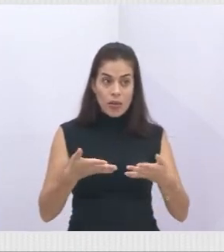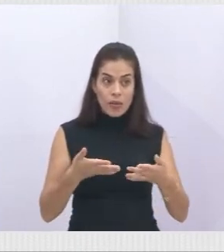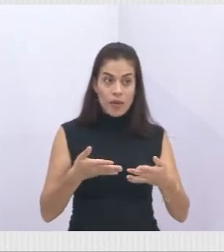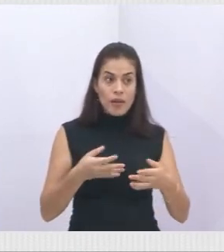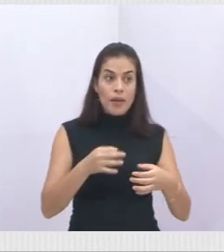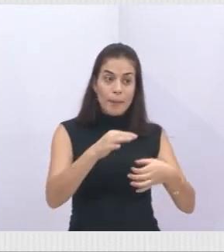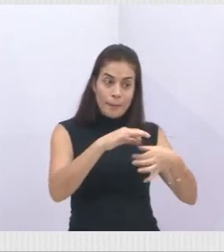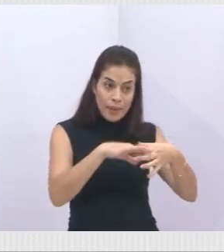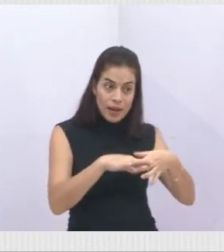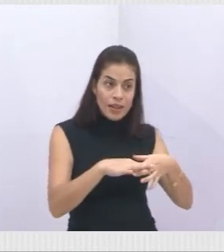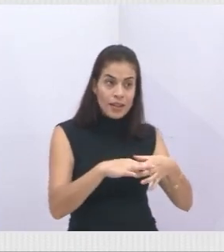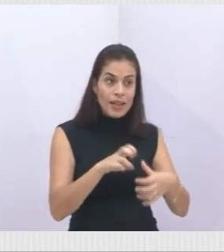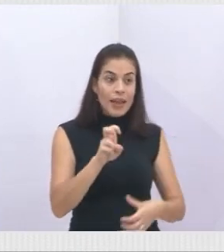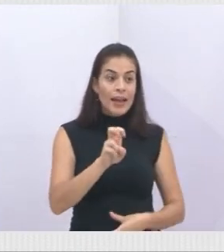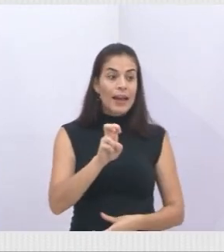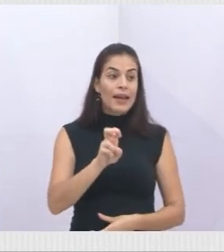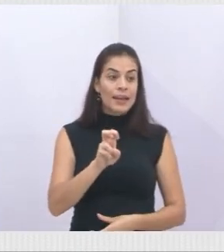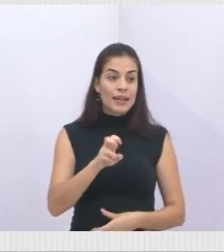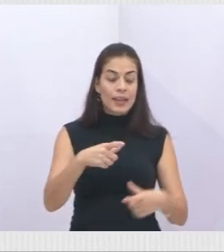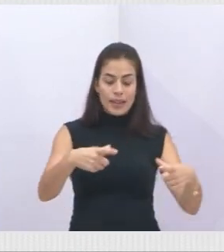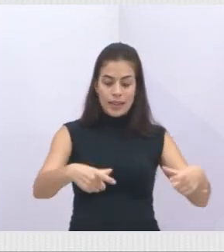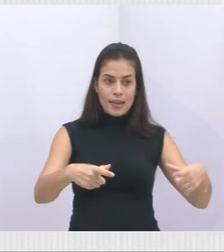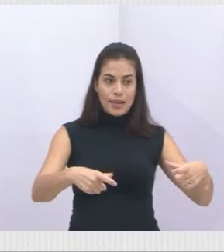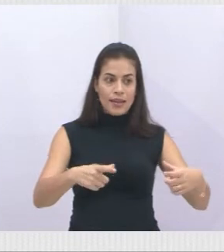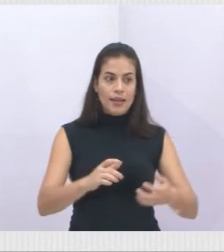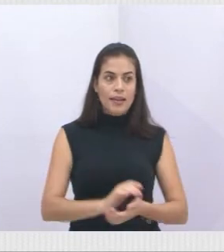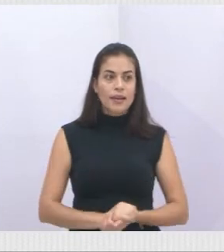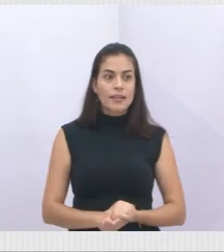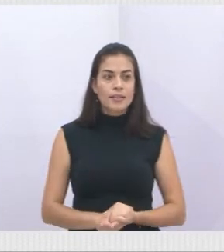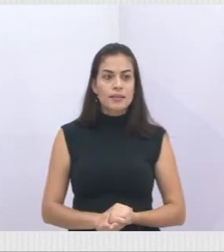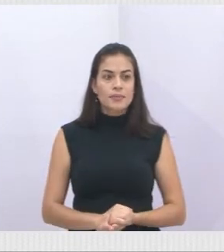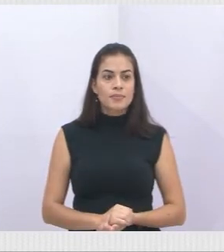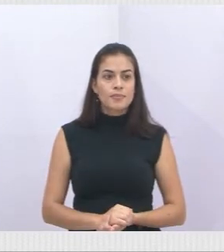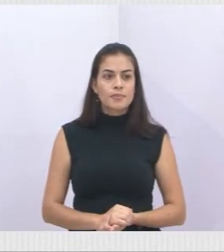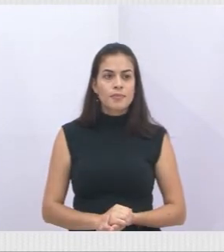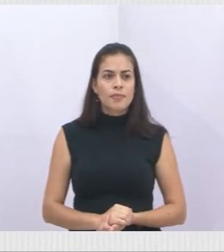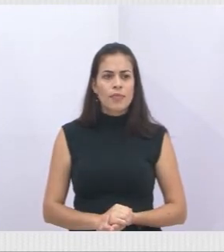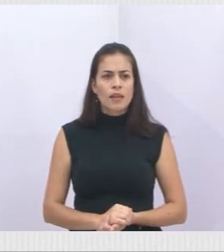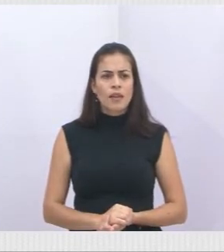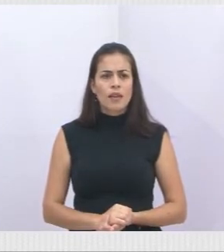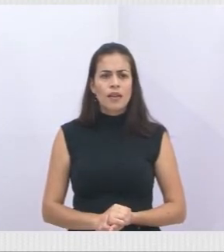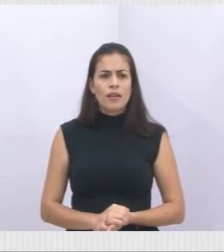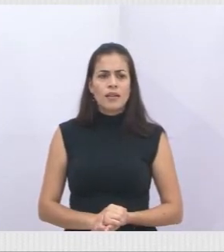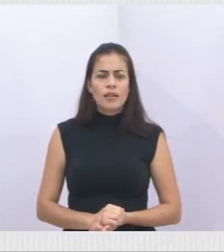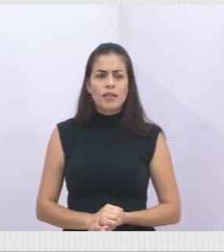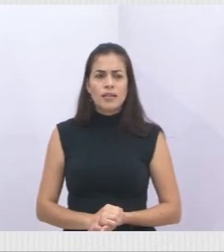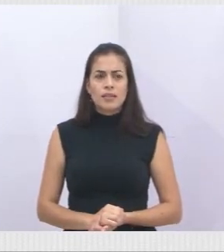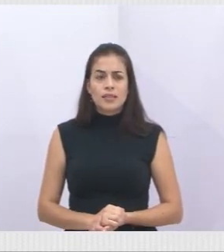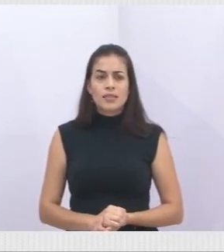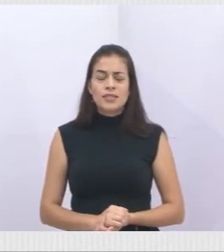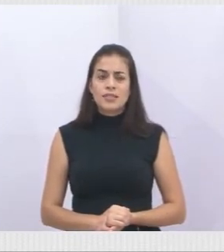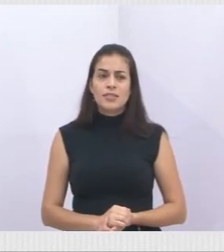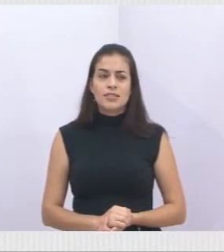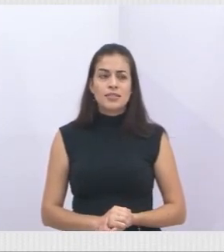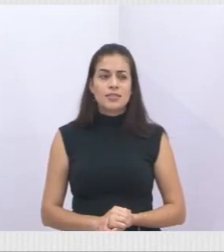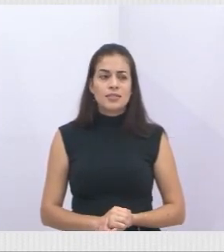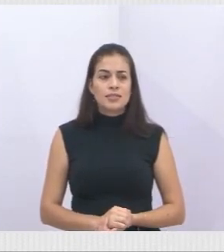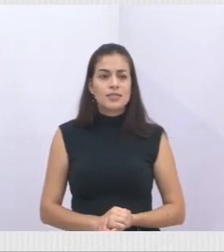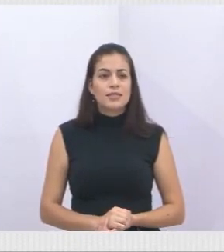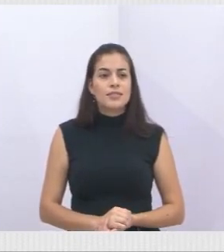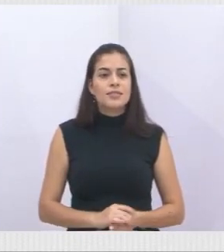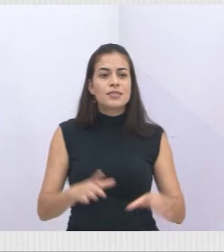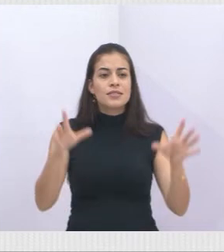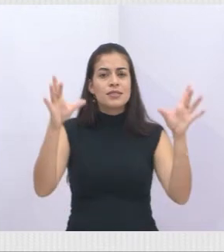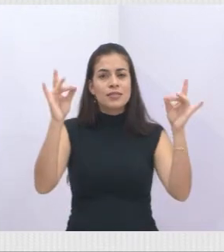propriedade que já estava mais avançada com as tratativas. O próximo, por favor. Aqui é o detalhe de como